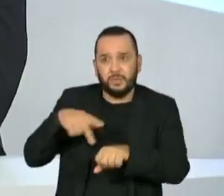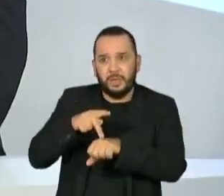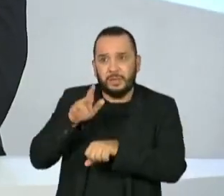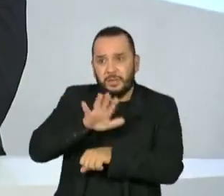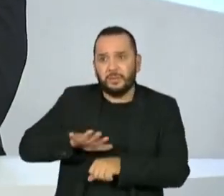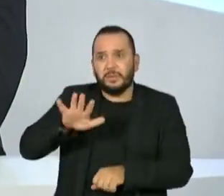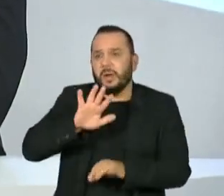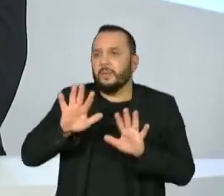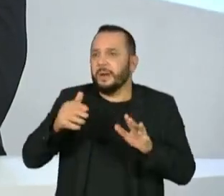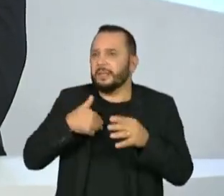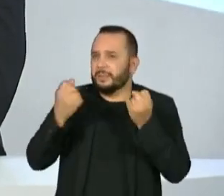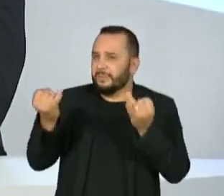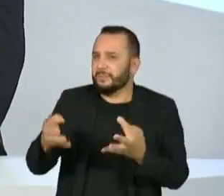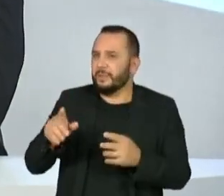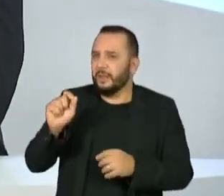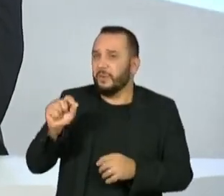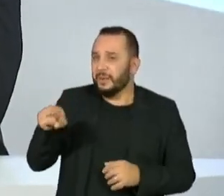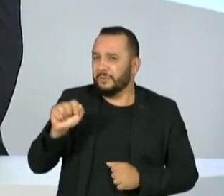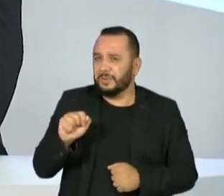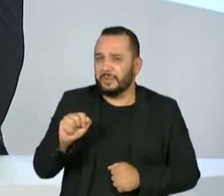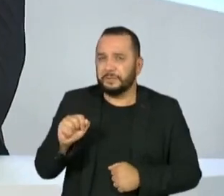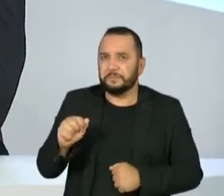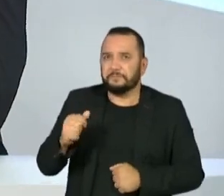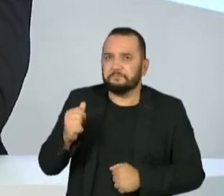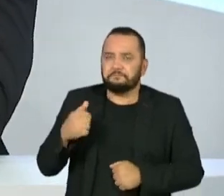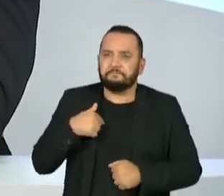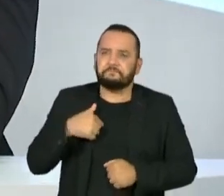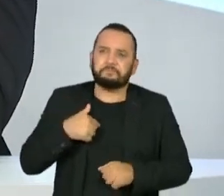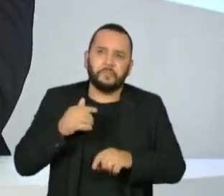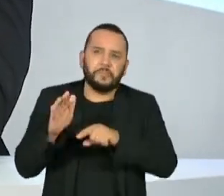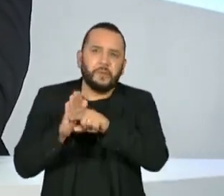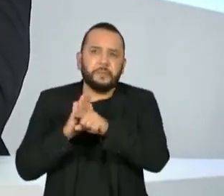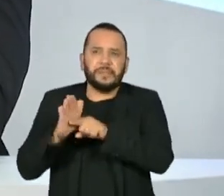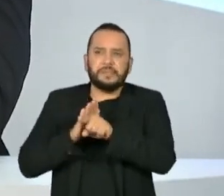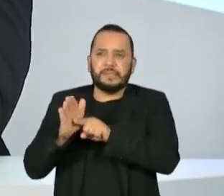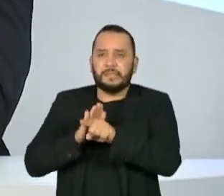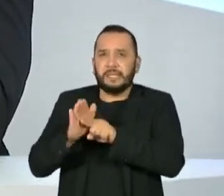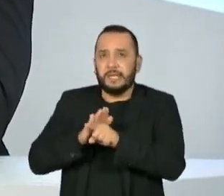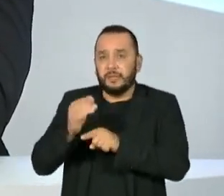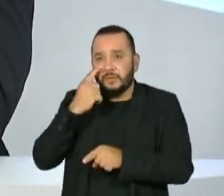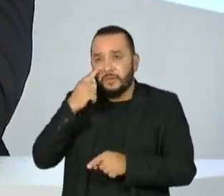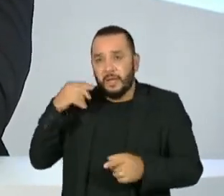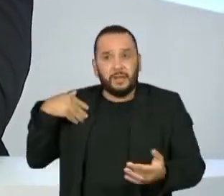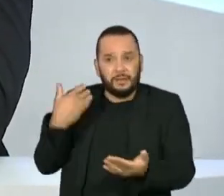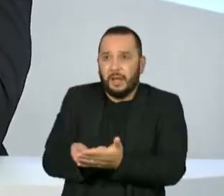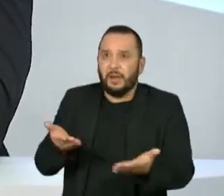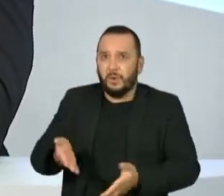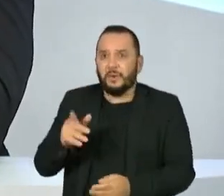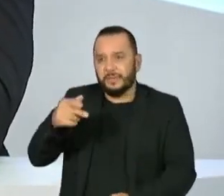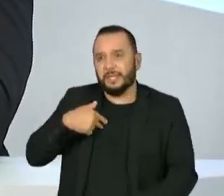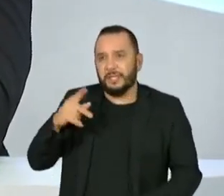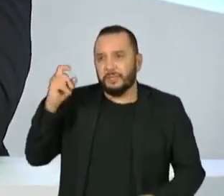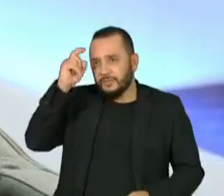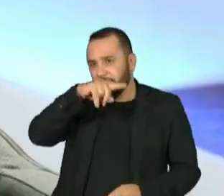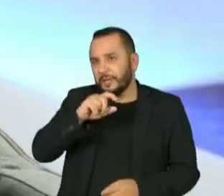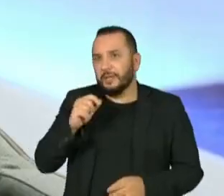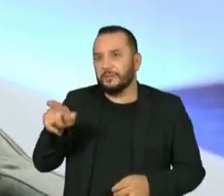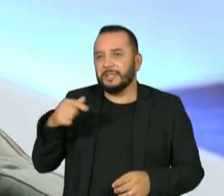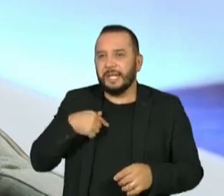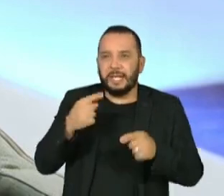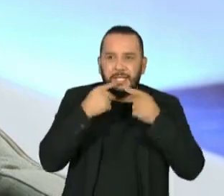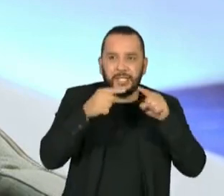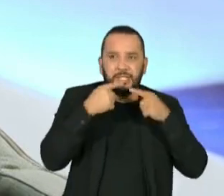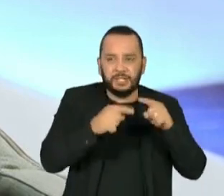abordar com o senhor é o seguinte, eu andei pesquisando e hoje eu estou vendo aqui até agora uma dificuldade grande do senhor criticar o Cláudio Castro.